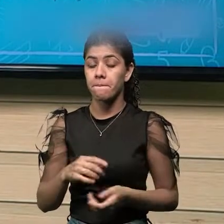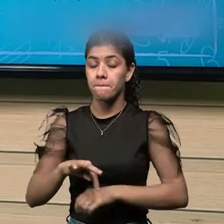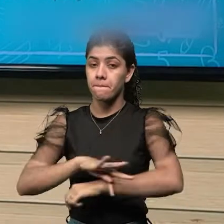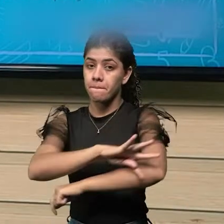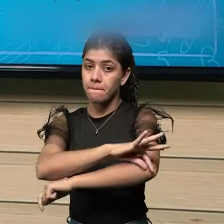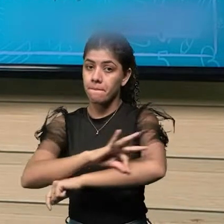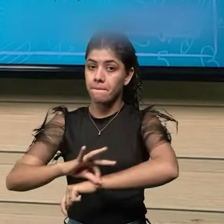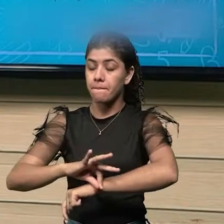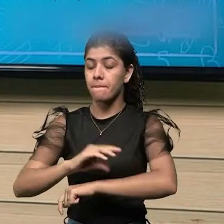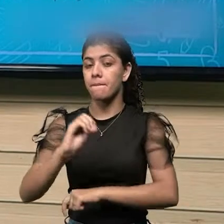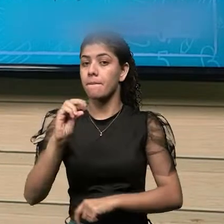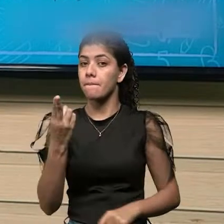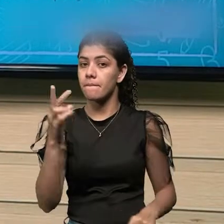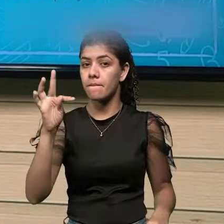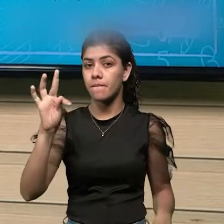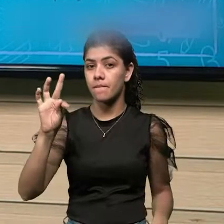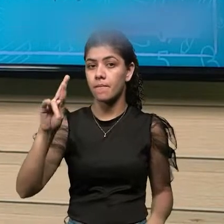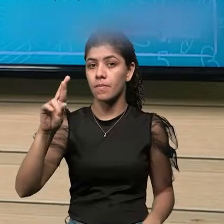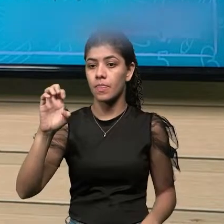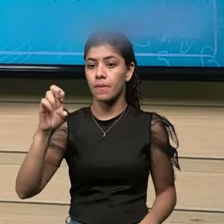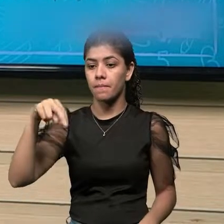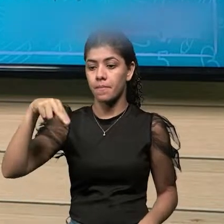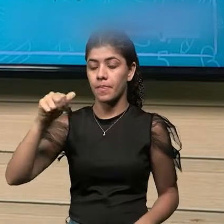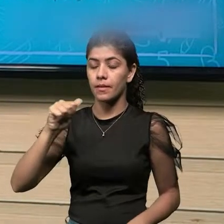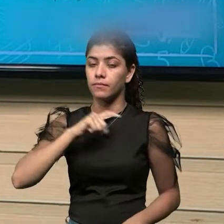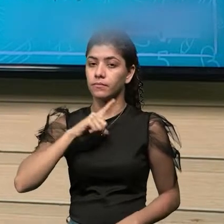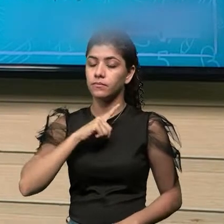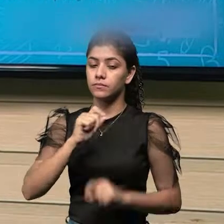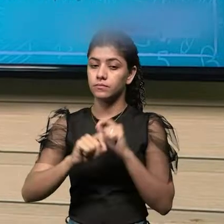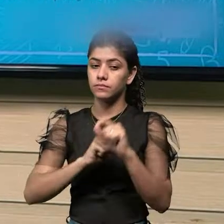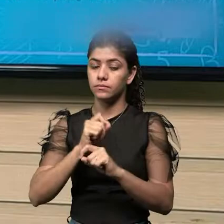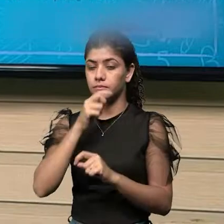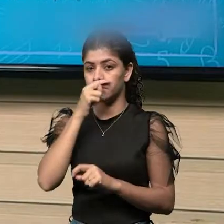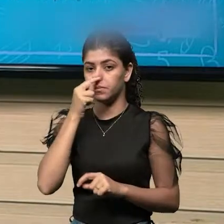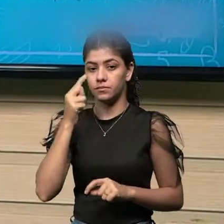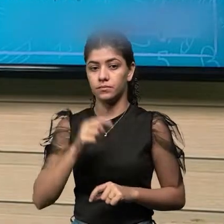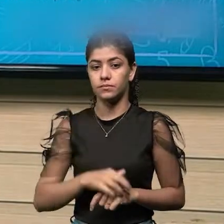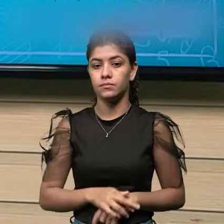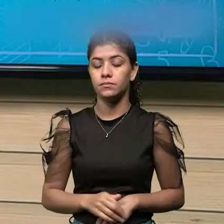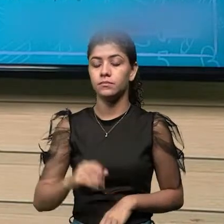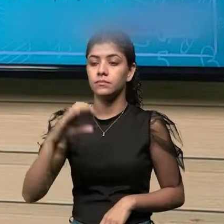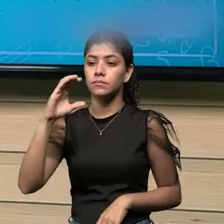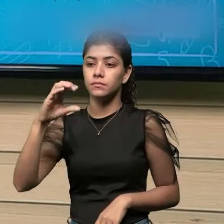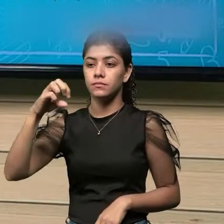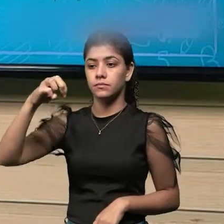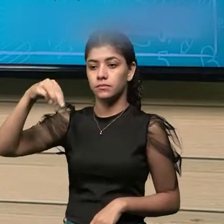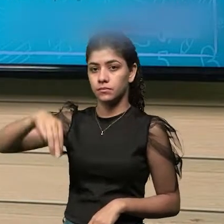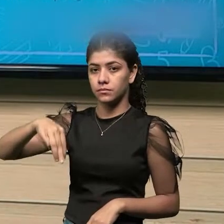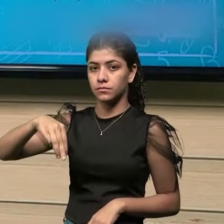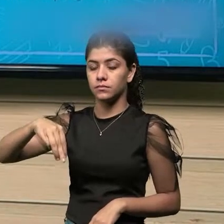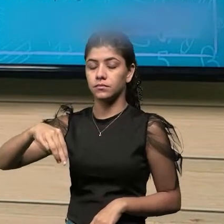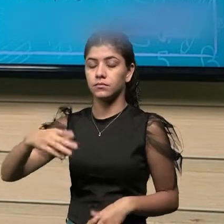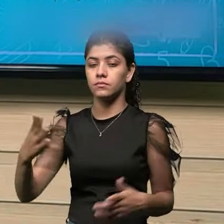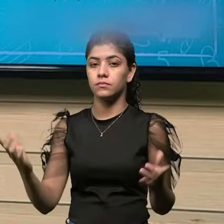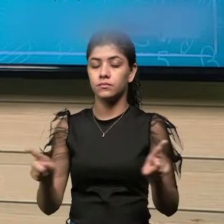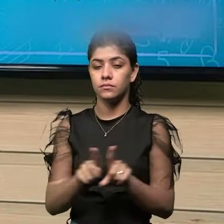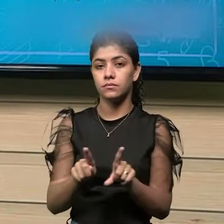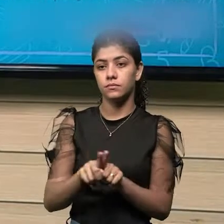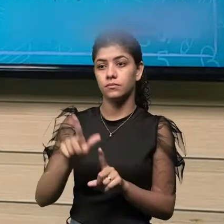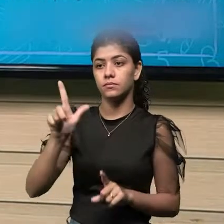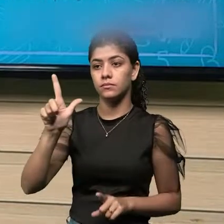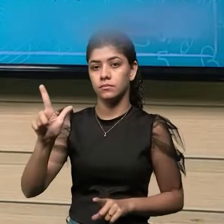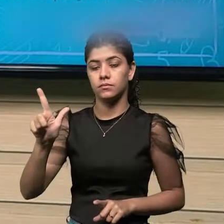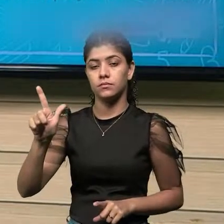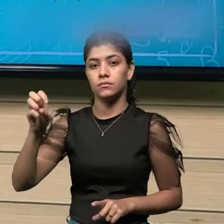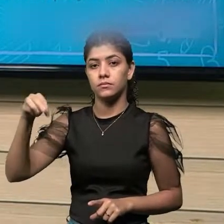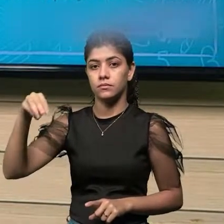uma trena, ela está calibrada com unidade de centímetro e milímetro. E entre os milímetros,